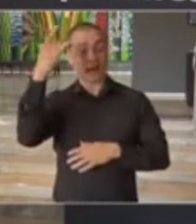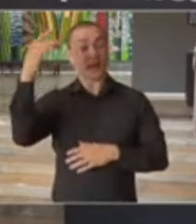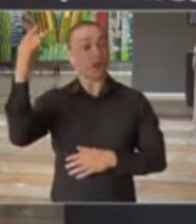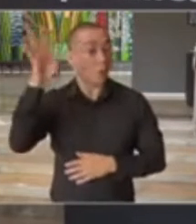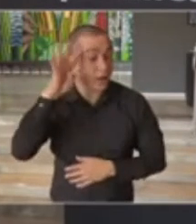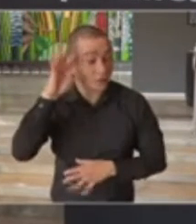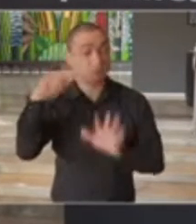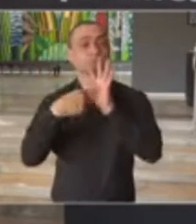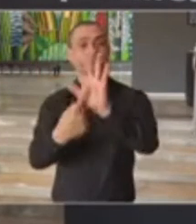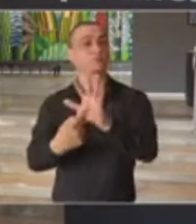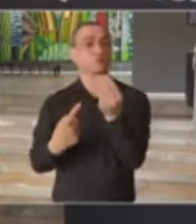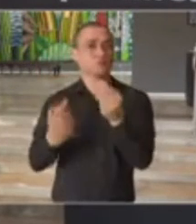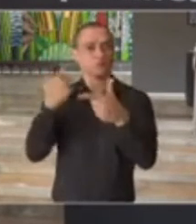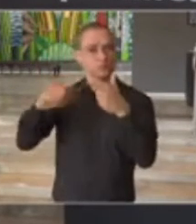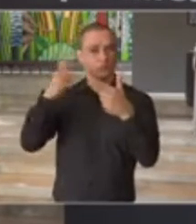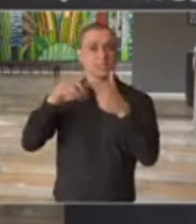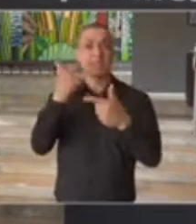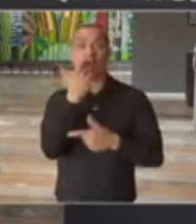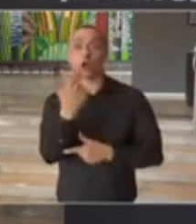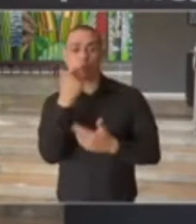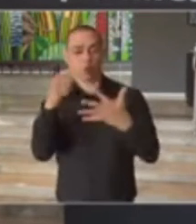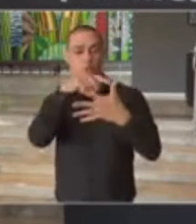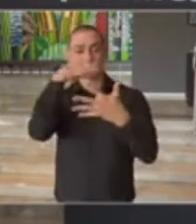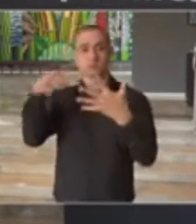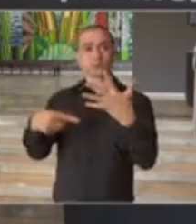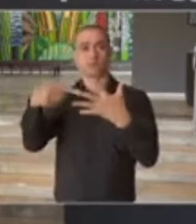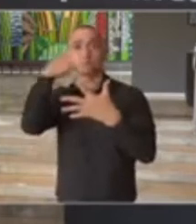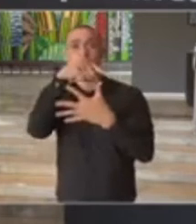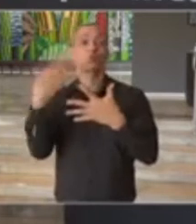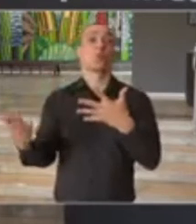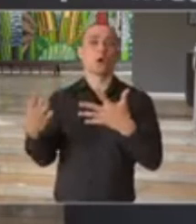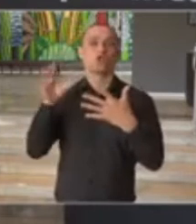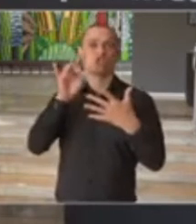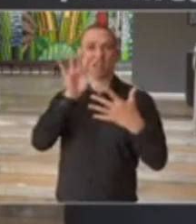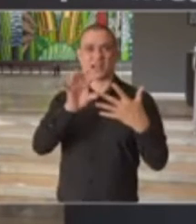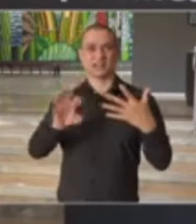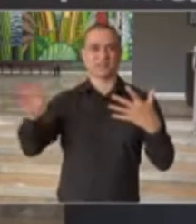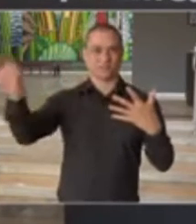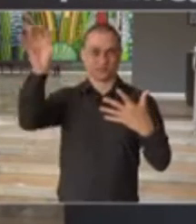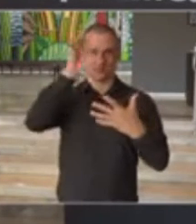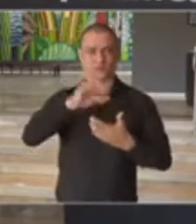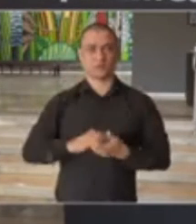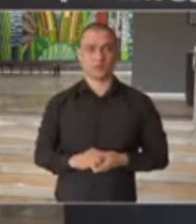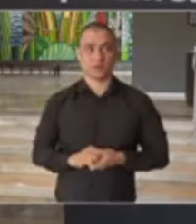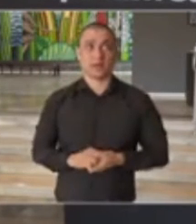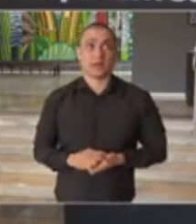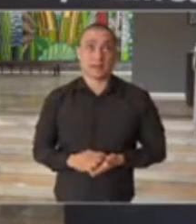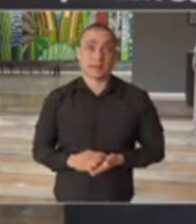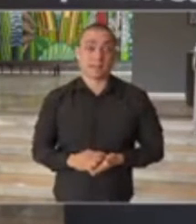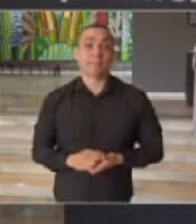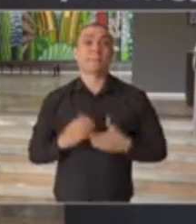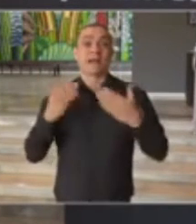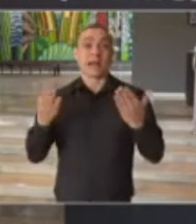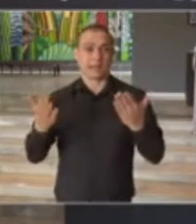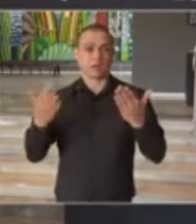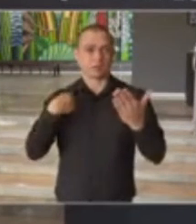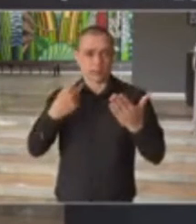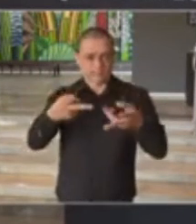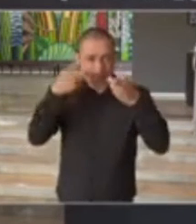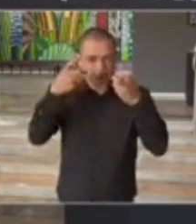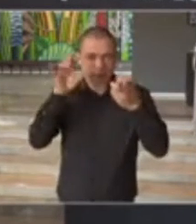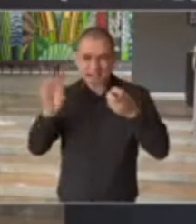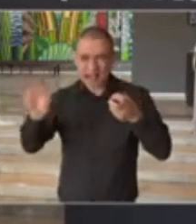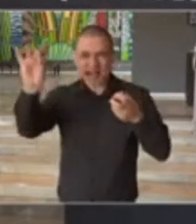impacta a classificação e o faseamento de cada uma delas. E aí a gente tem indicadores